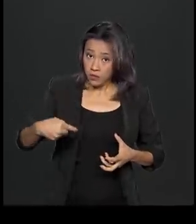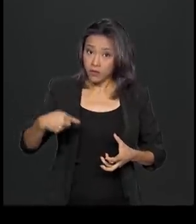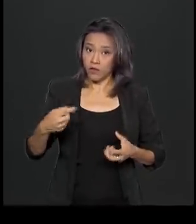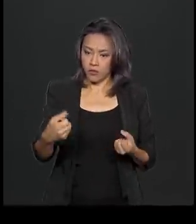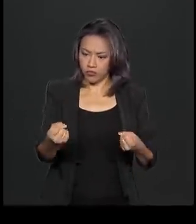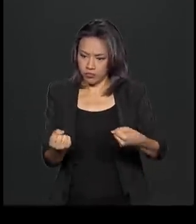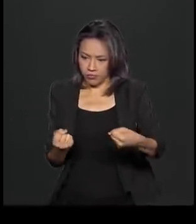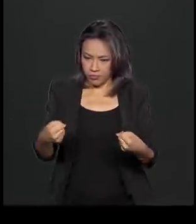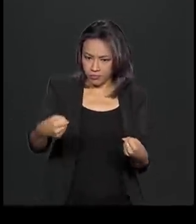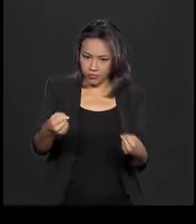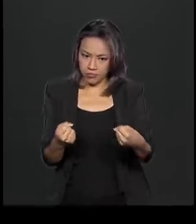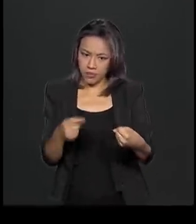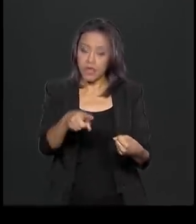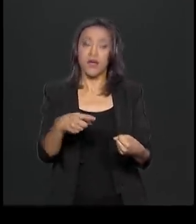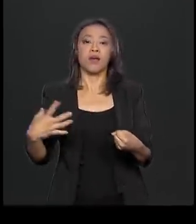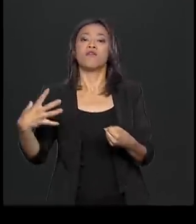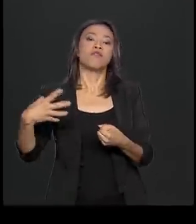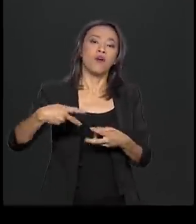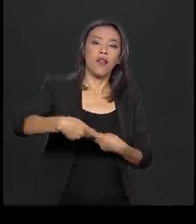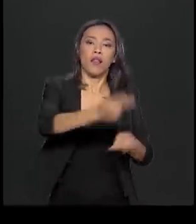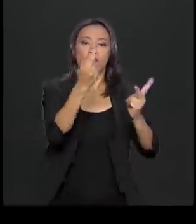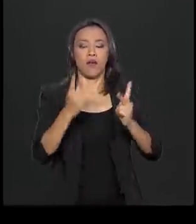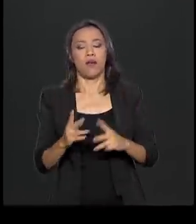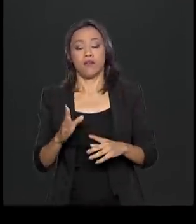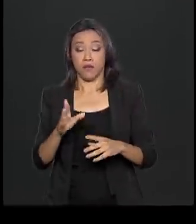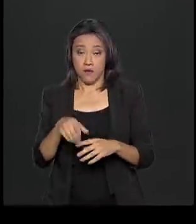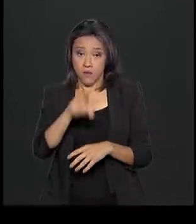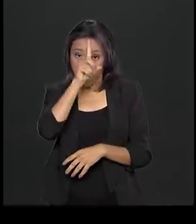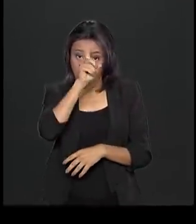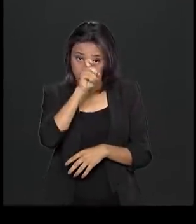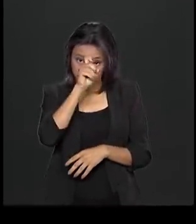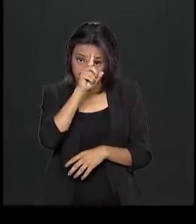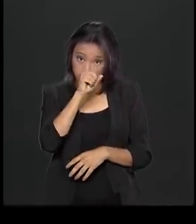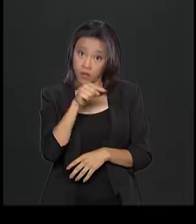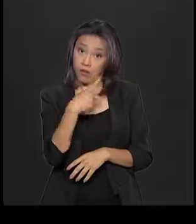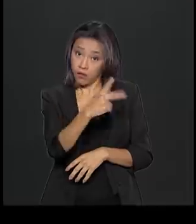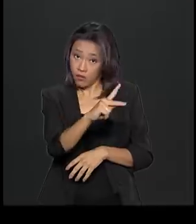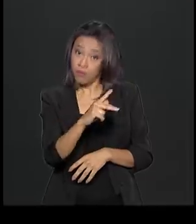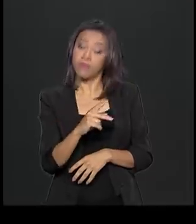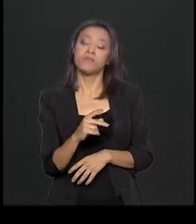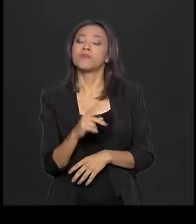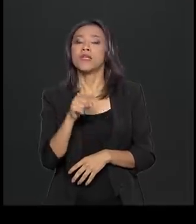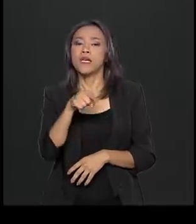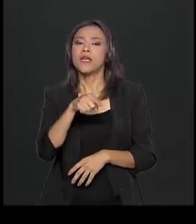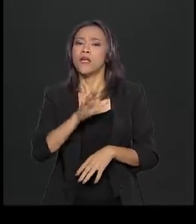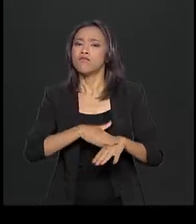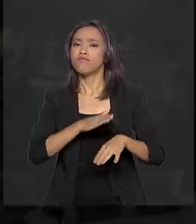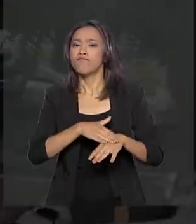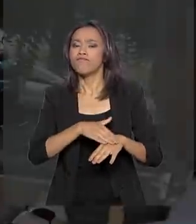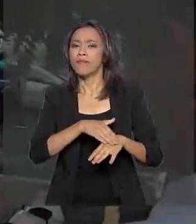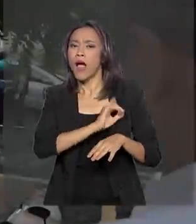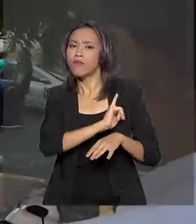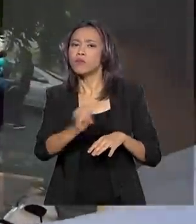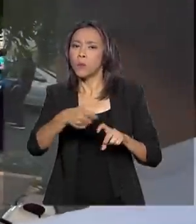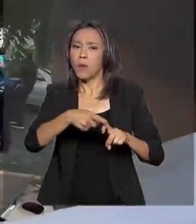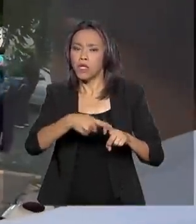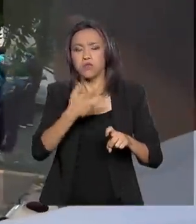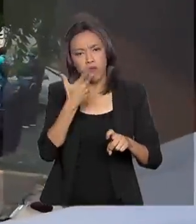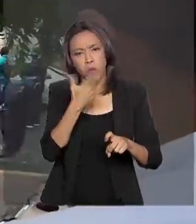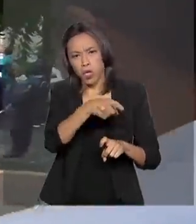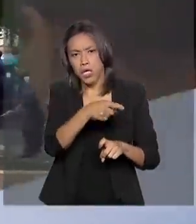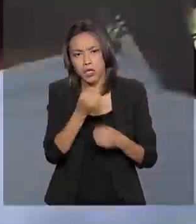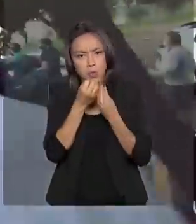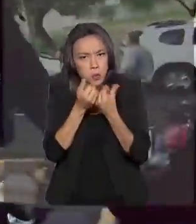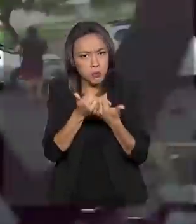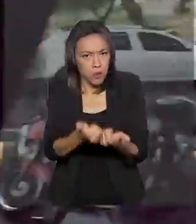internado no Hospital do Coração de Sobral e segundo o boletim médico, ele está estável e não corre risco de